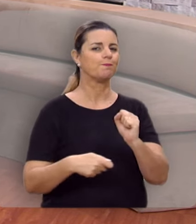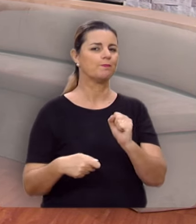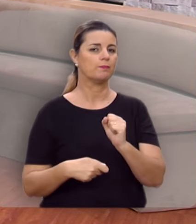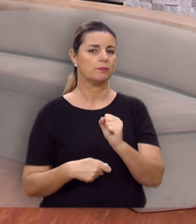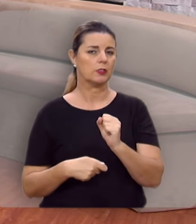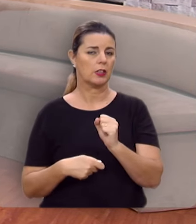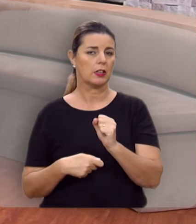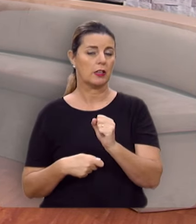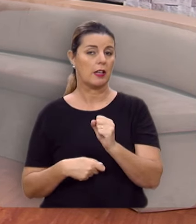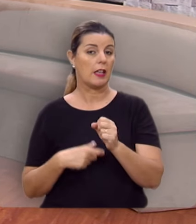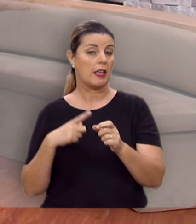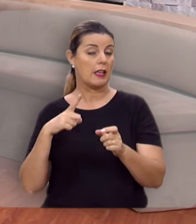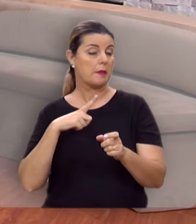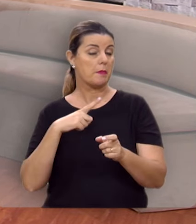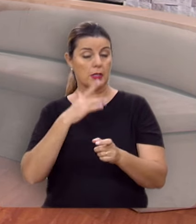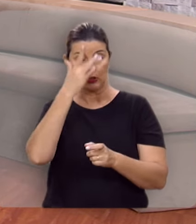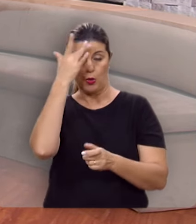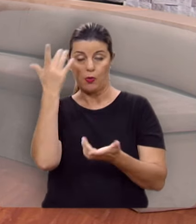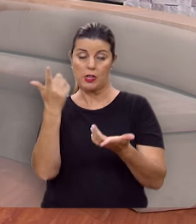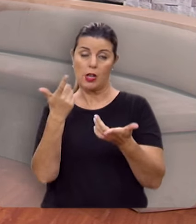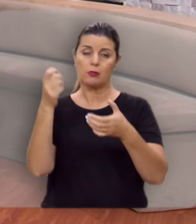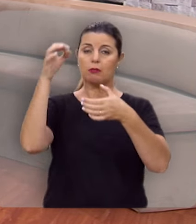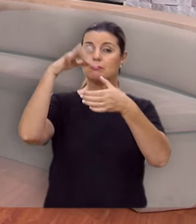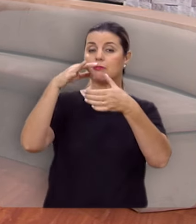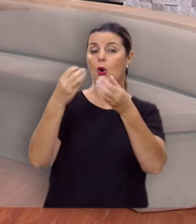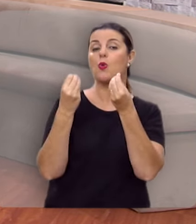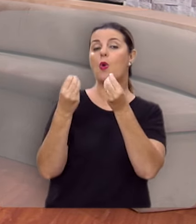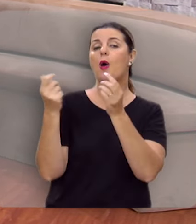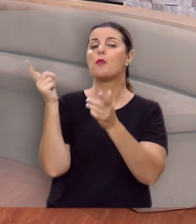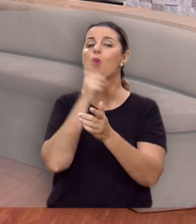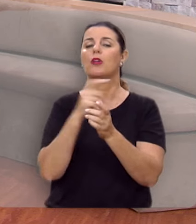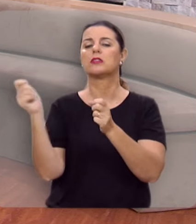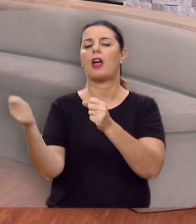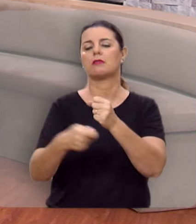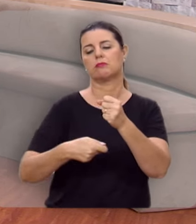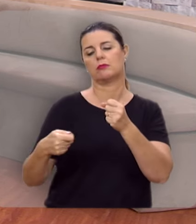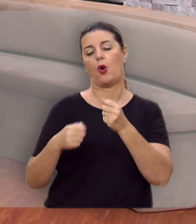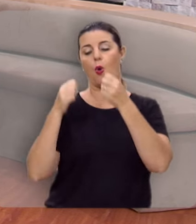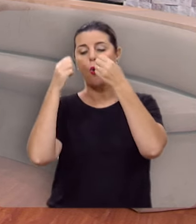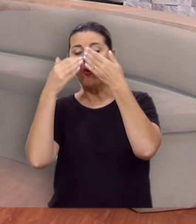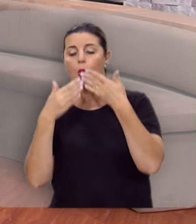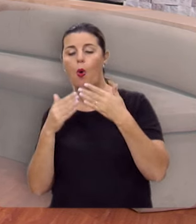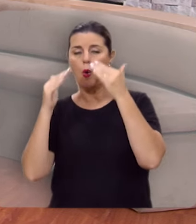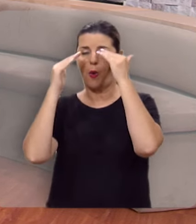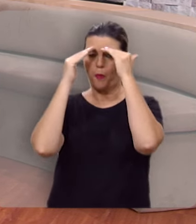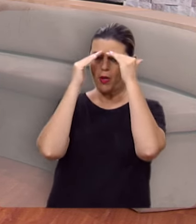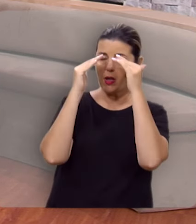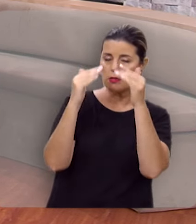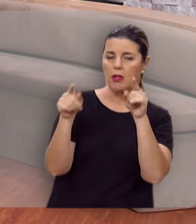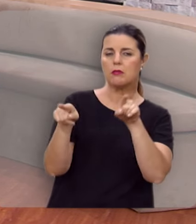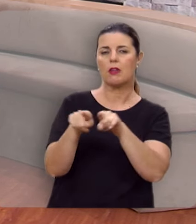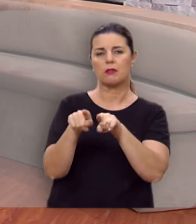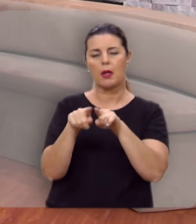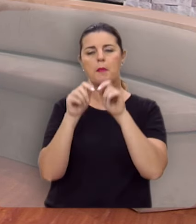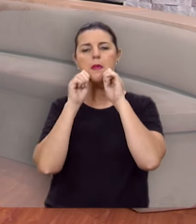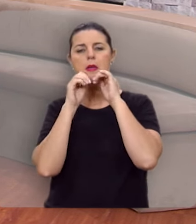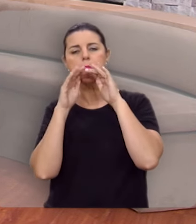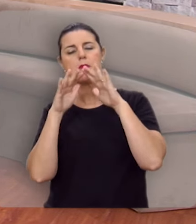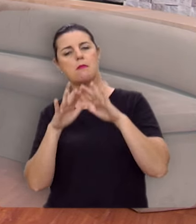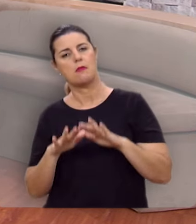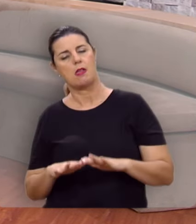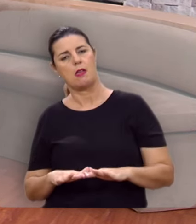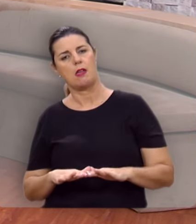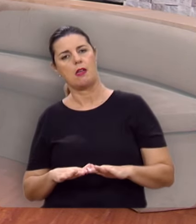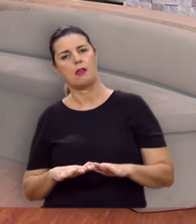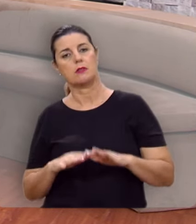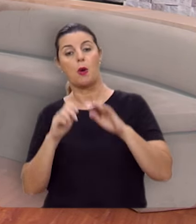Quem semeia vento, colhe tempestade. Mas se você semeia, honra, obediência, você colhe